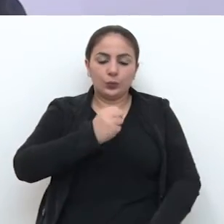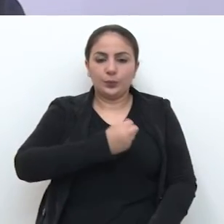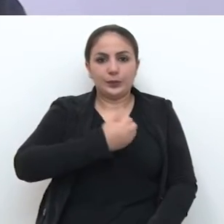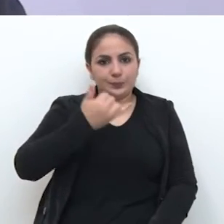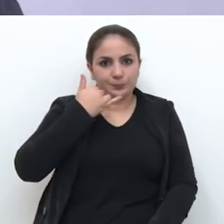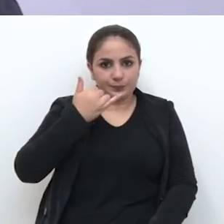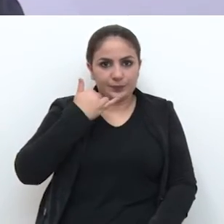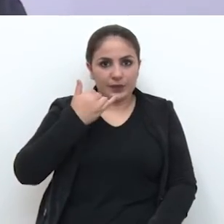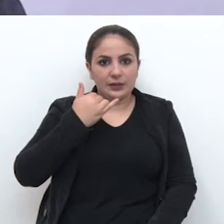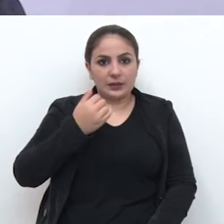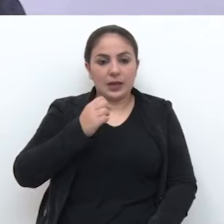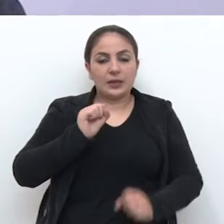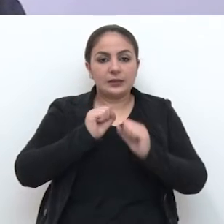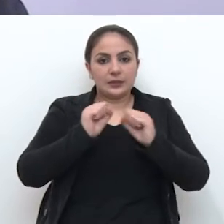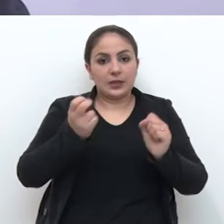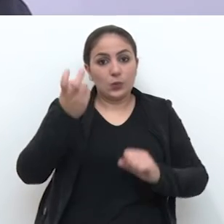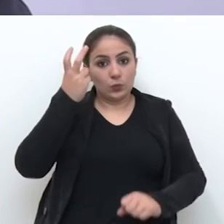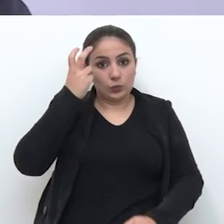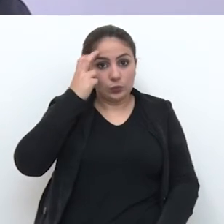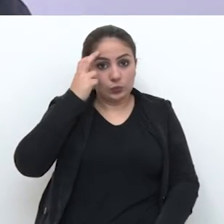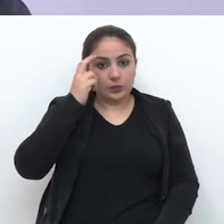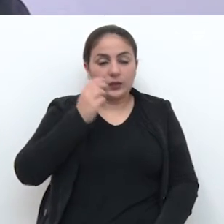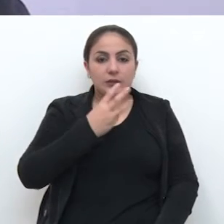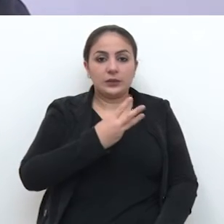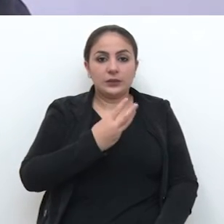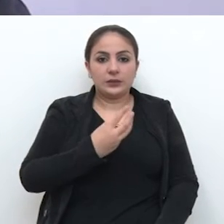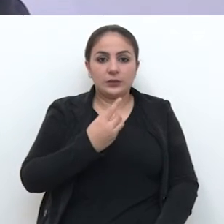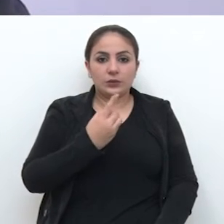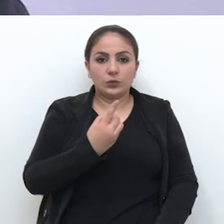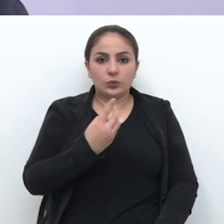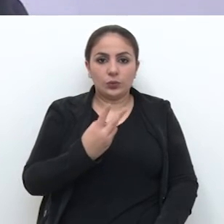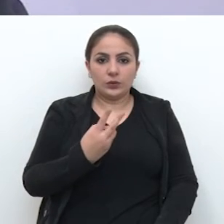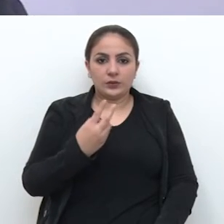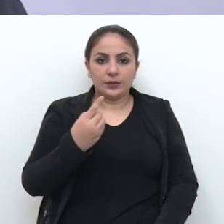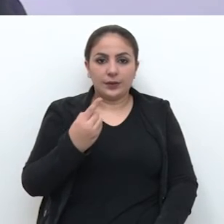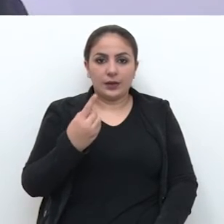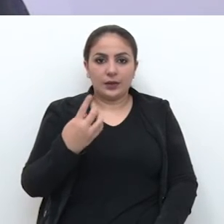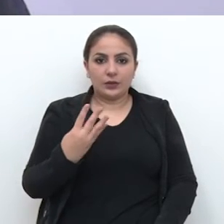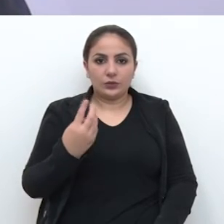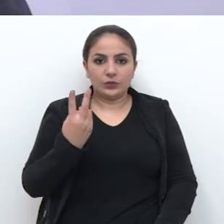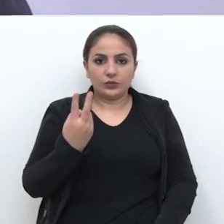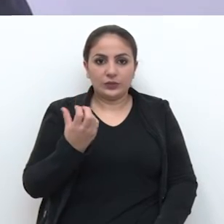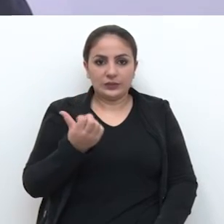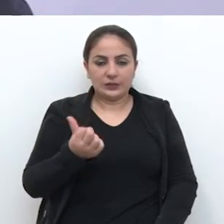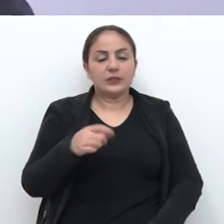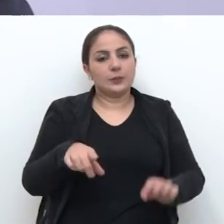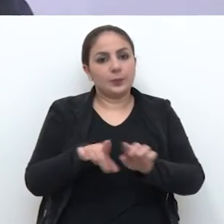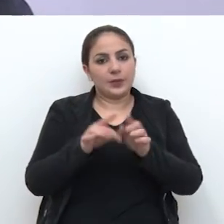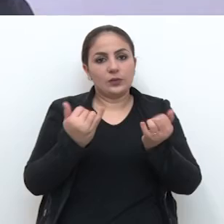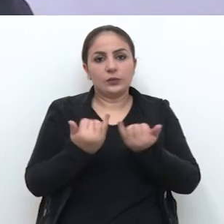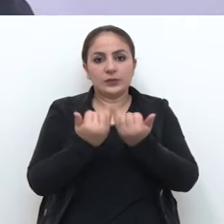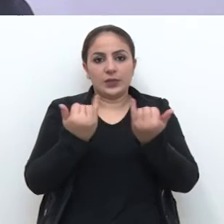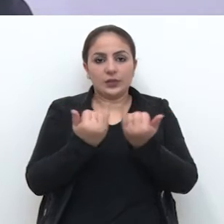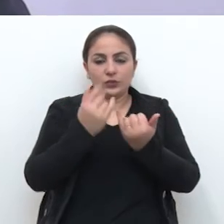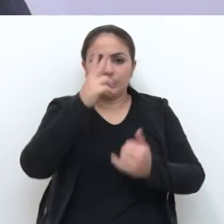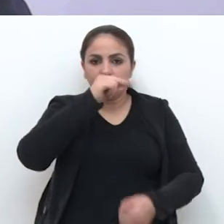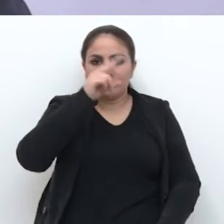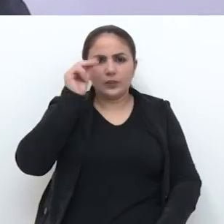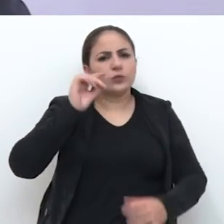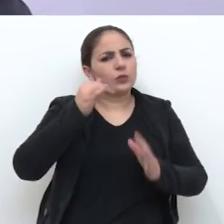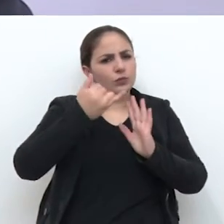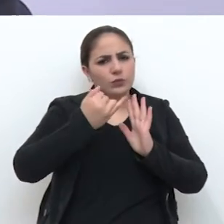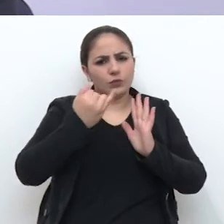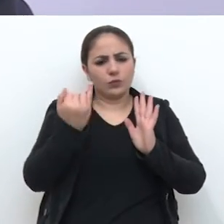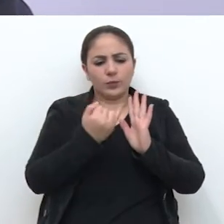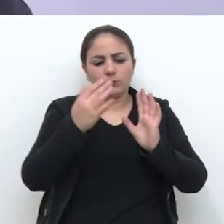telefones da Secretaria de Cultura, né? O 3312 1426. E no site da Prefeitura tem todas as